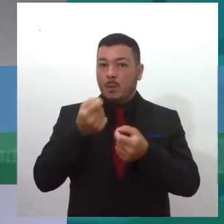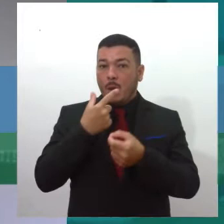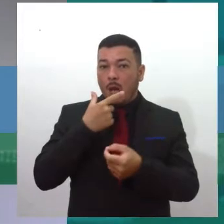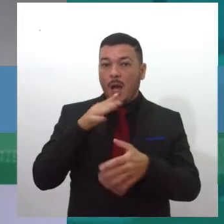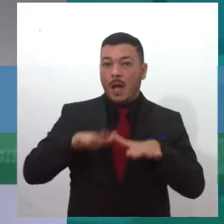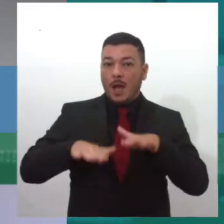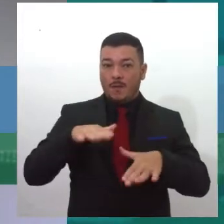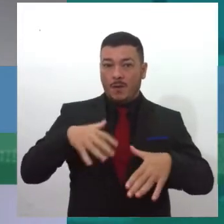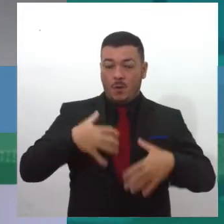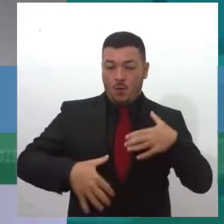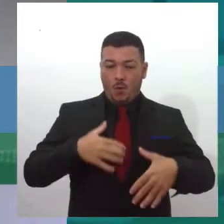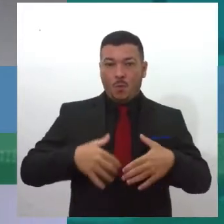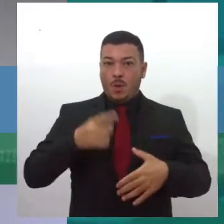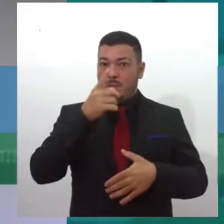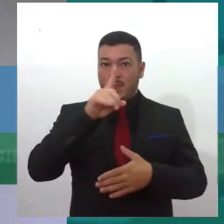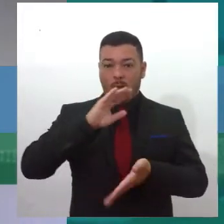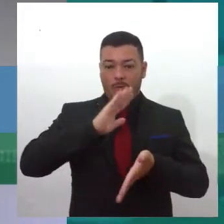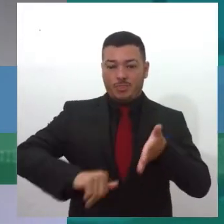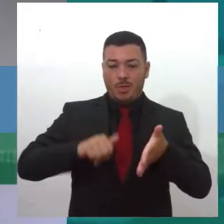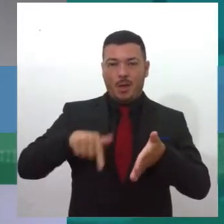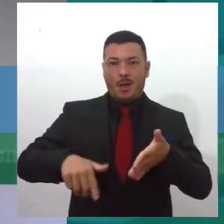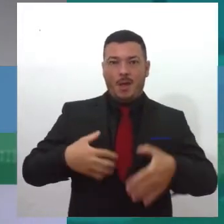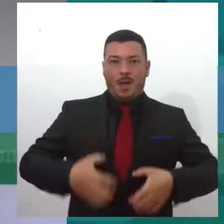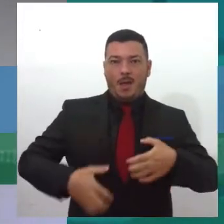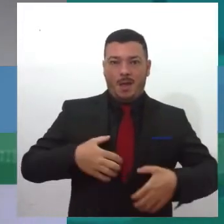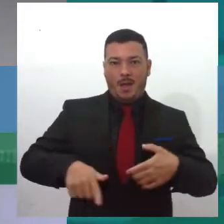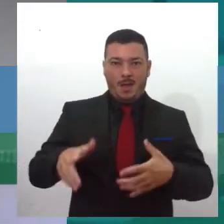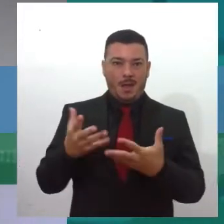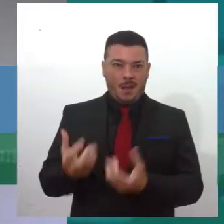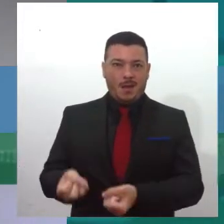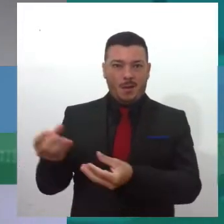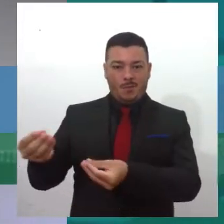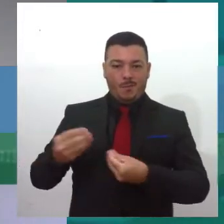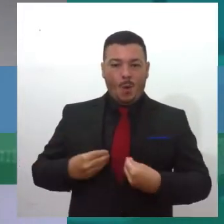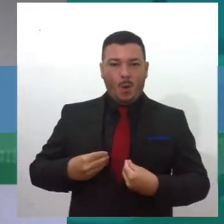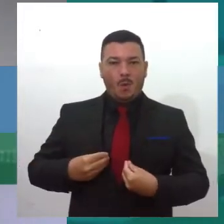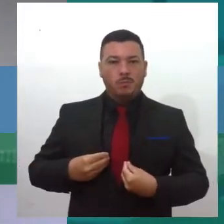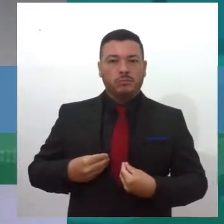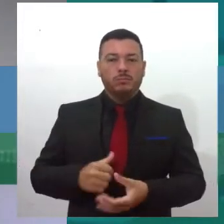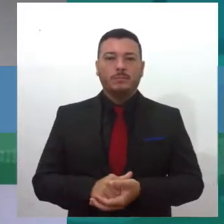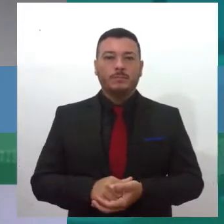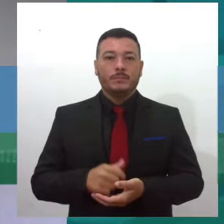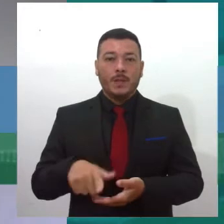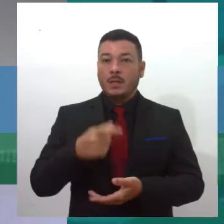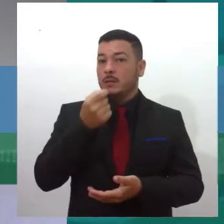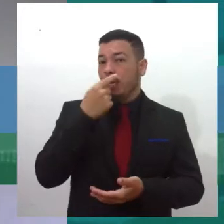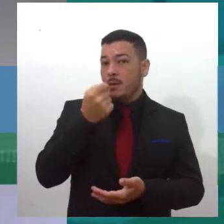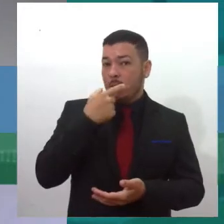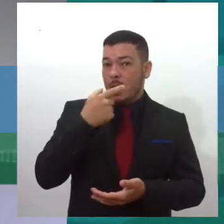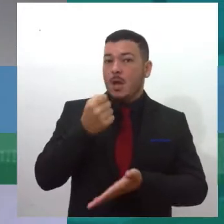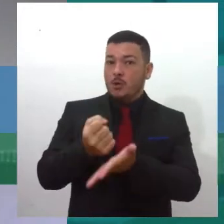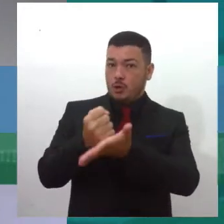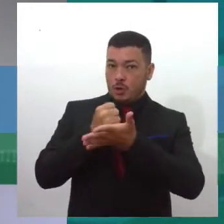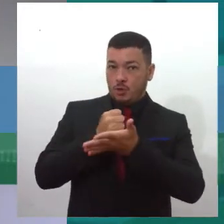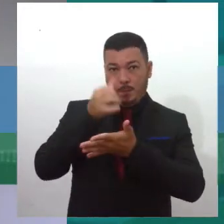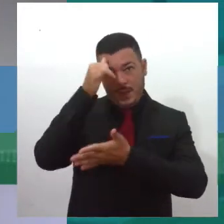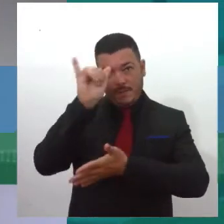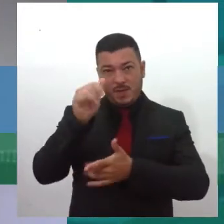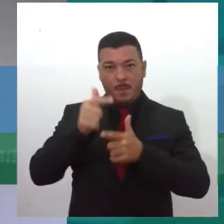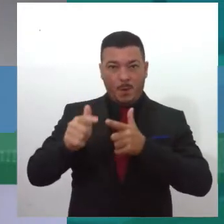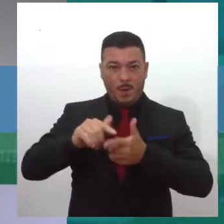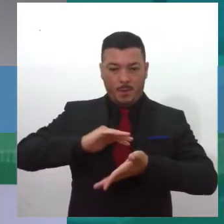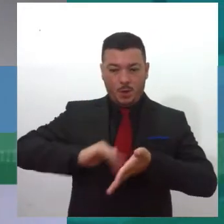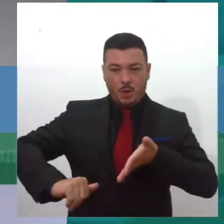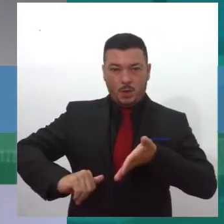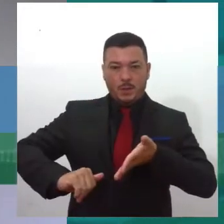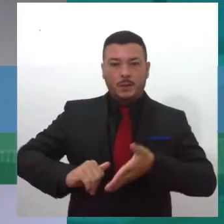não rejeite aquele órgão que ela tomou. Então, esses imunossupressores são bons para evitar essa rejeição, mas, por outro